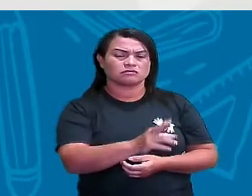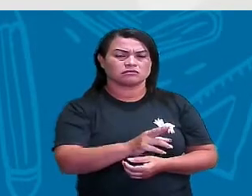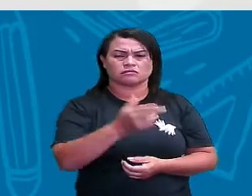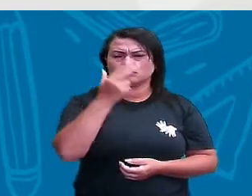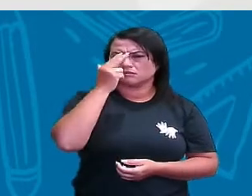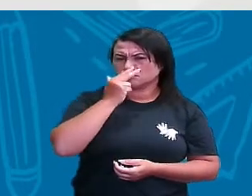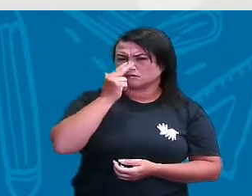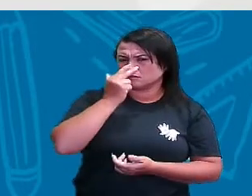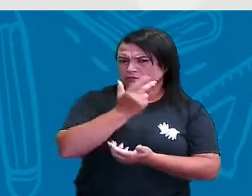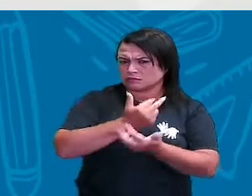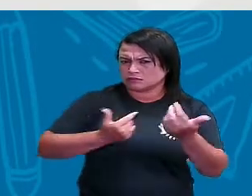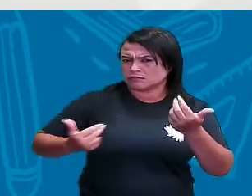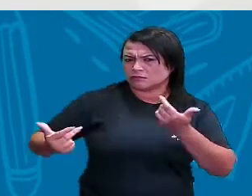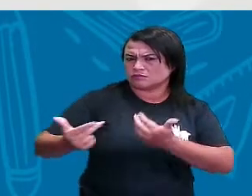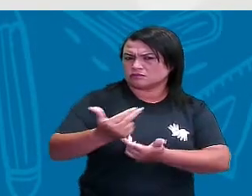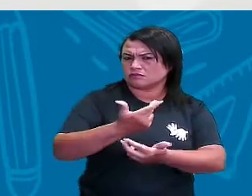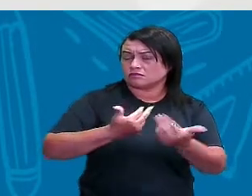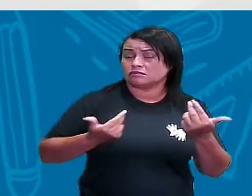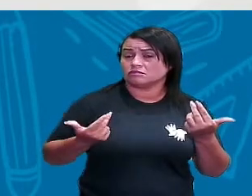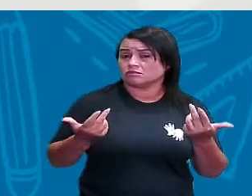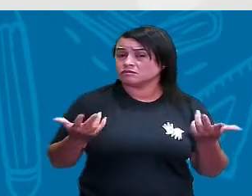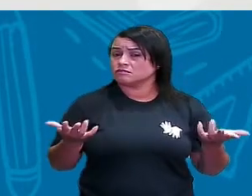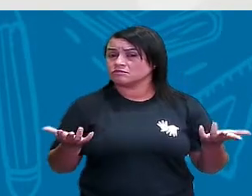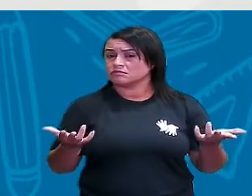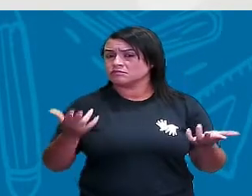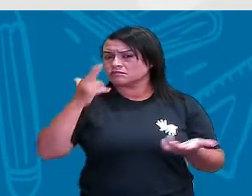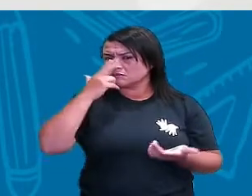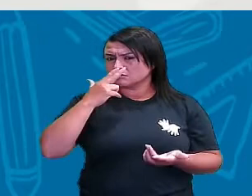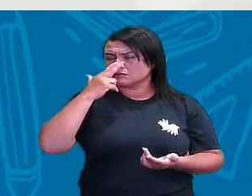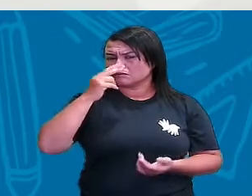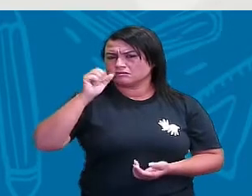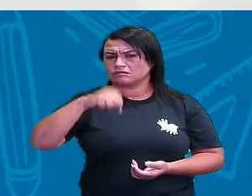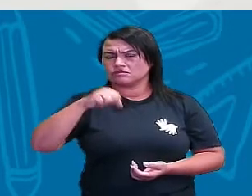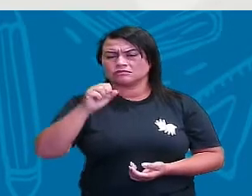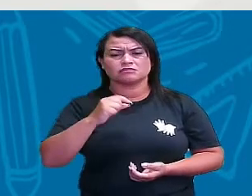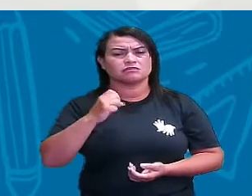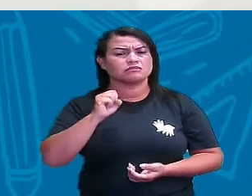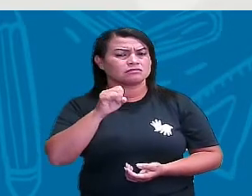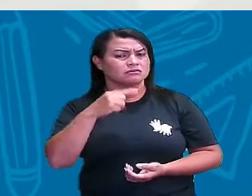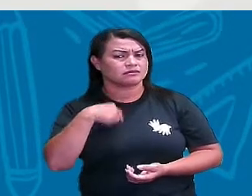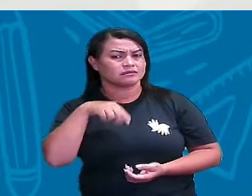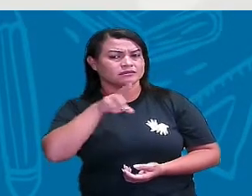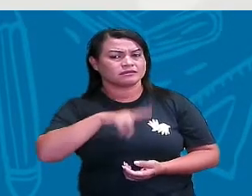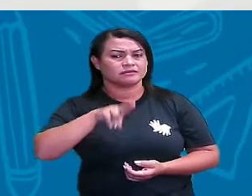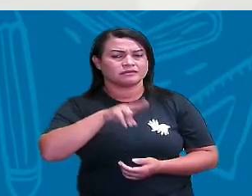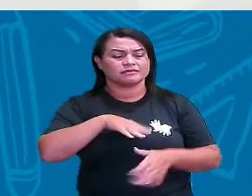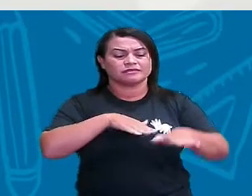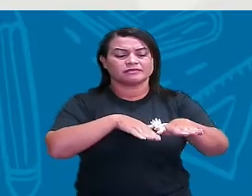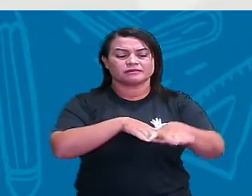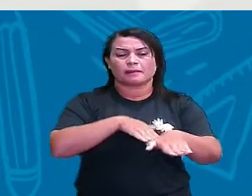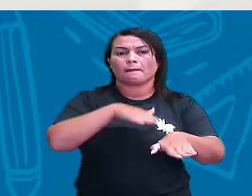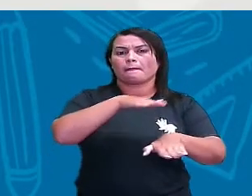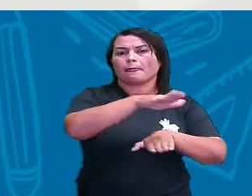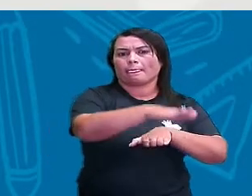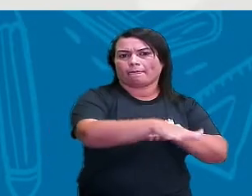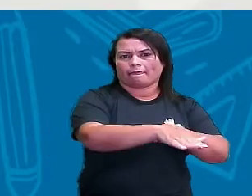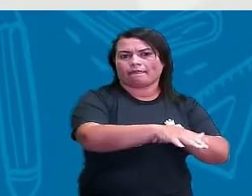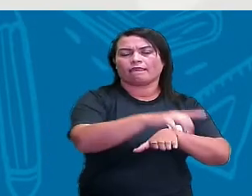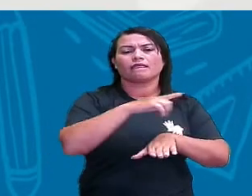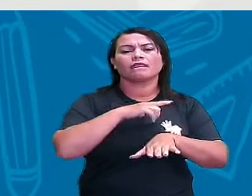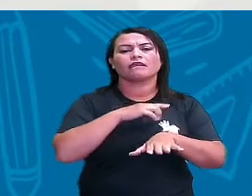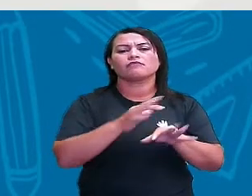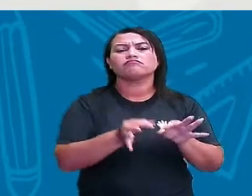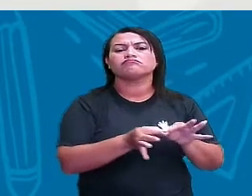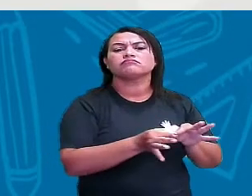todos? E aí, gente? Será que se eu usar o passo como unidade de medida